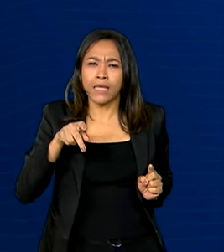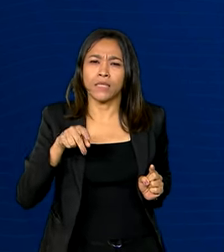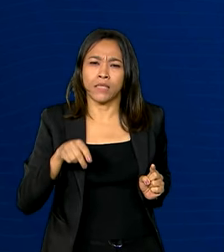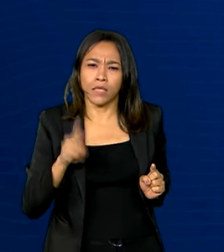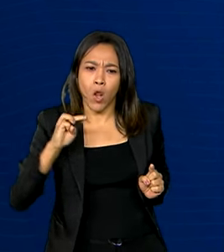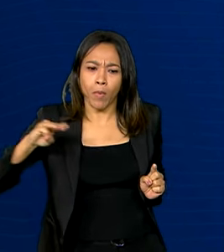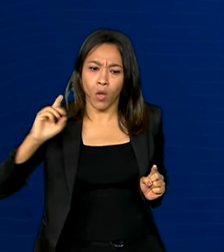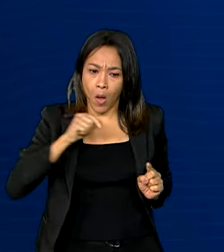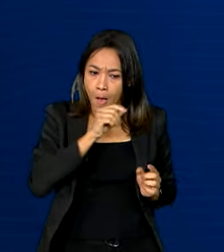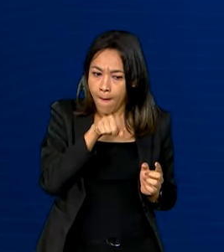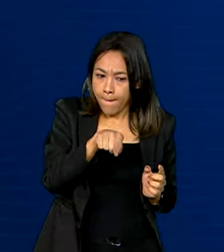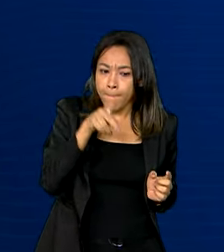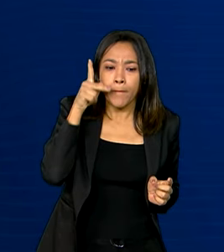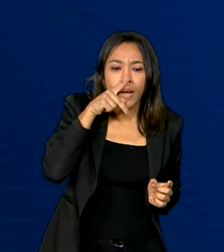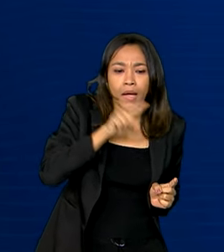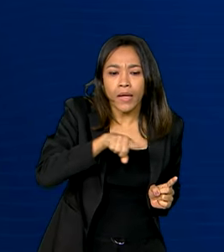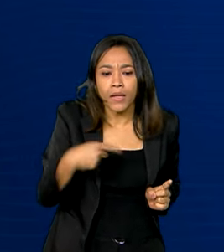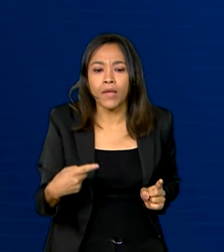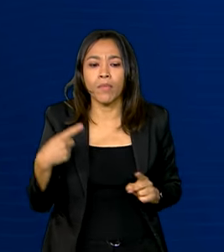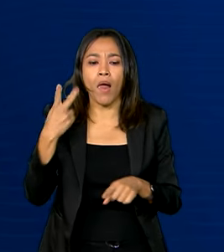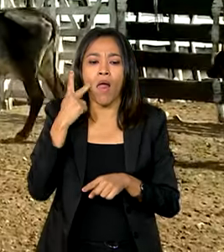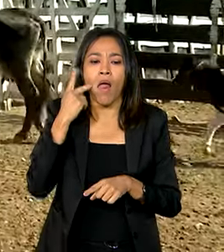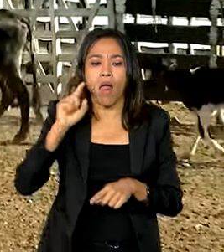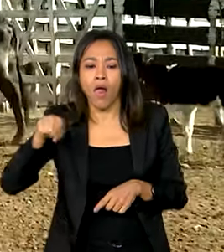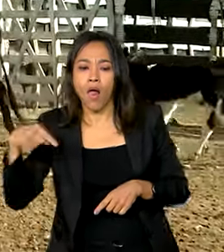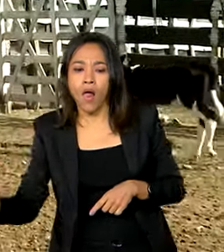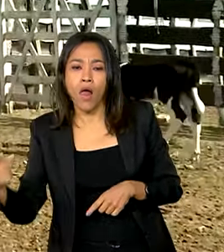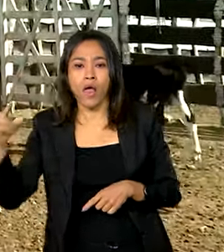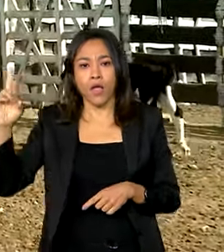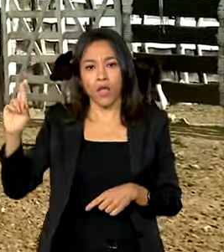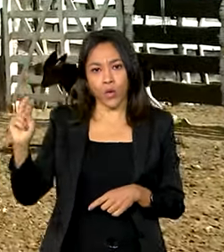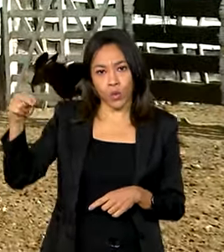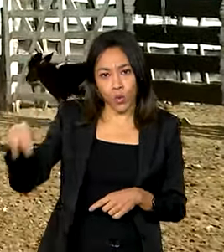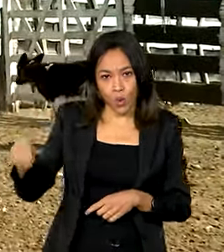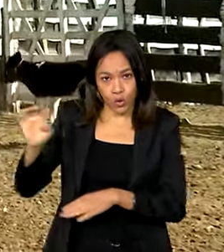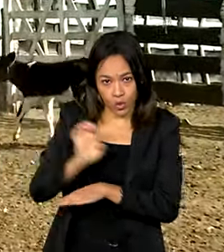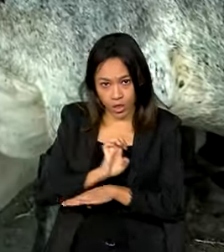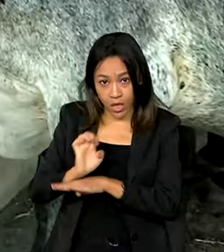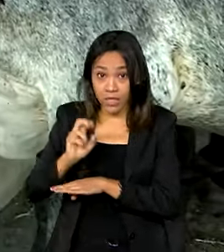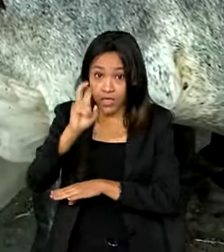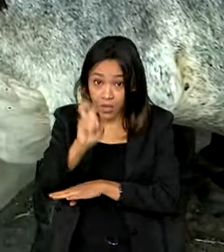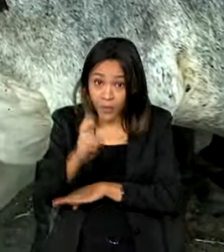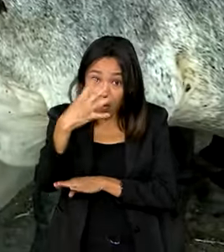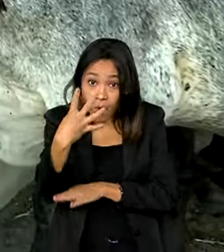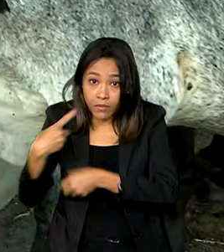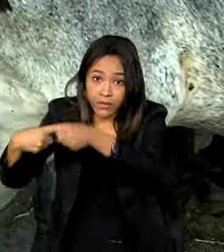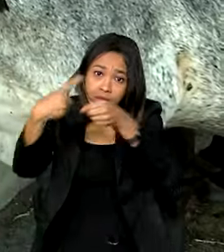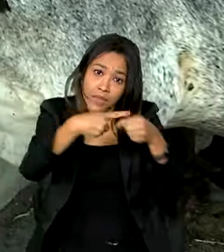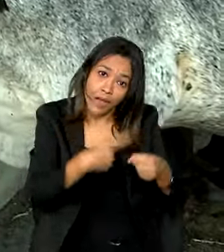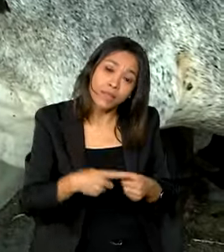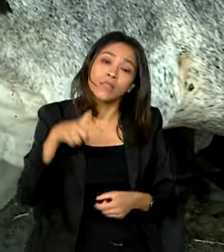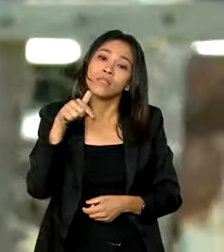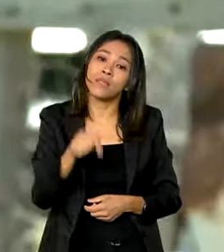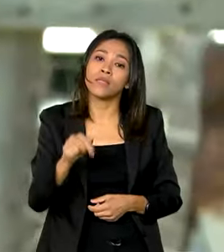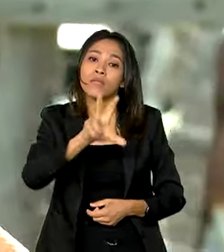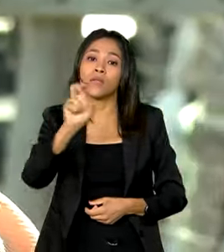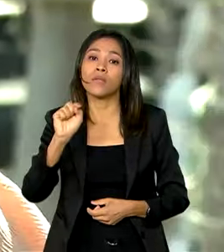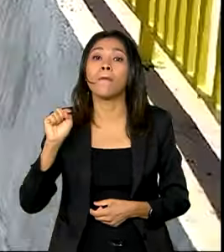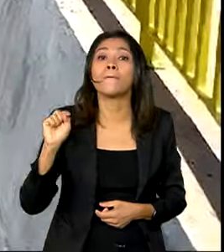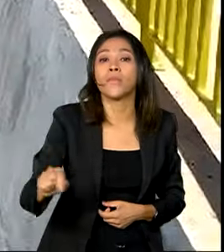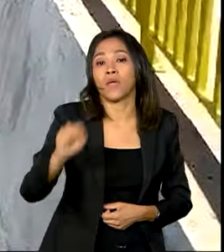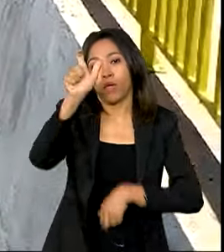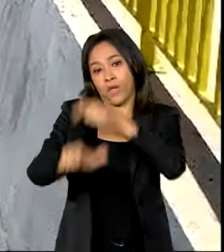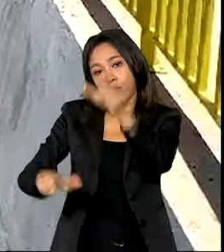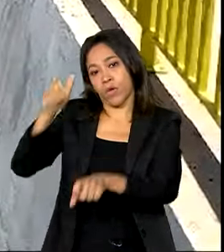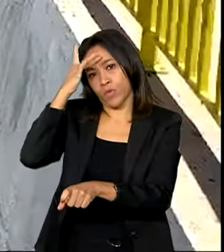estados da Paraíba, Ceará e Rio Grande do Norte e beneficia 54 cidades e cerca de 750 mil pessoas.